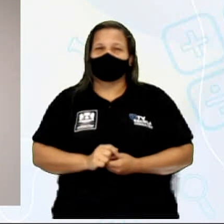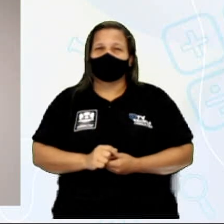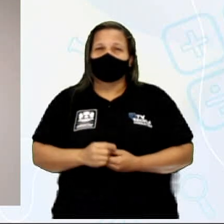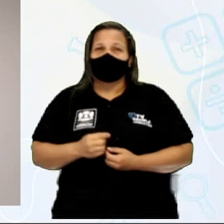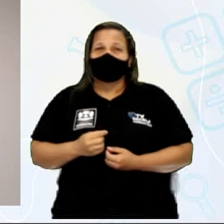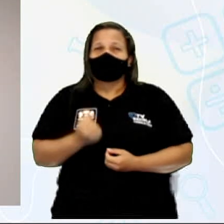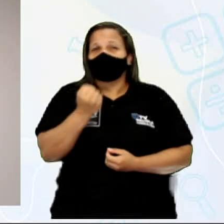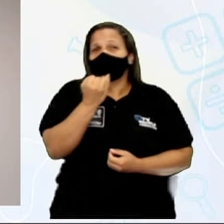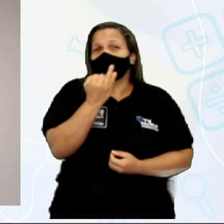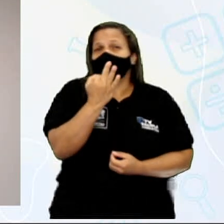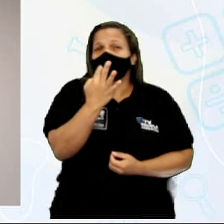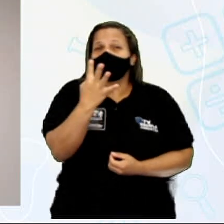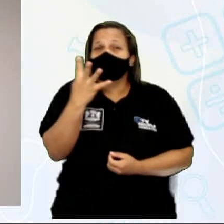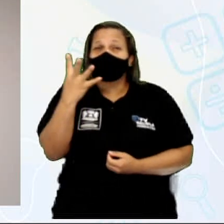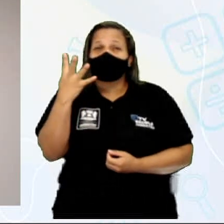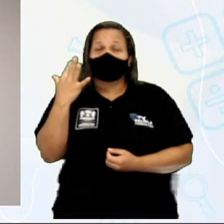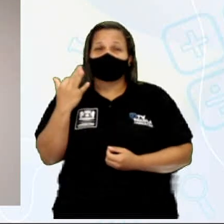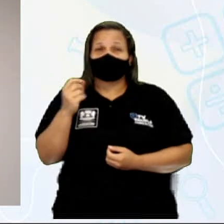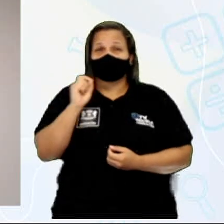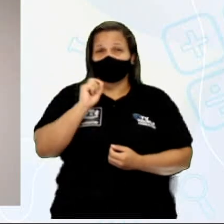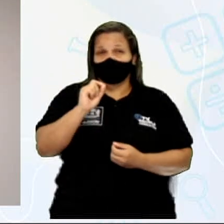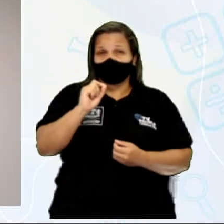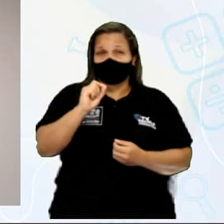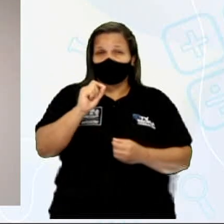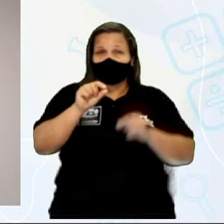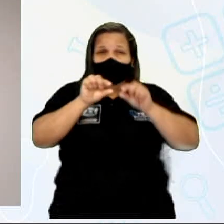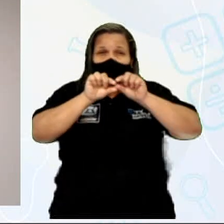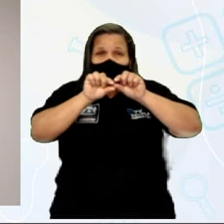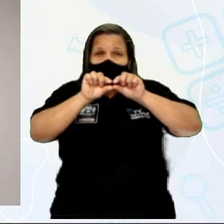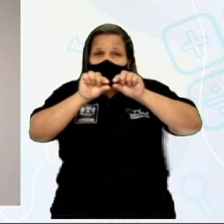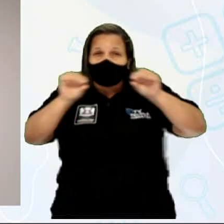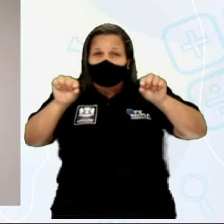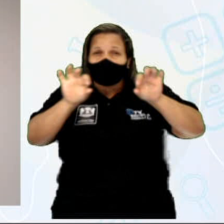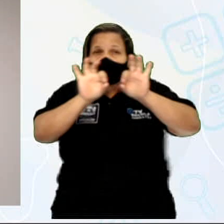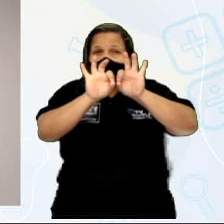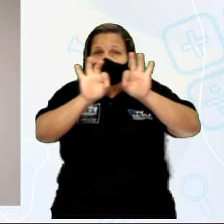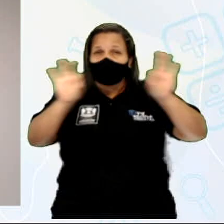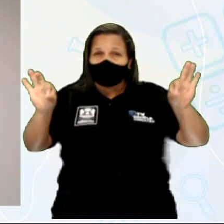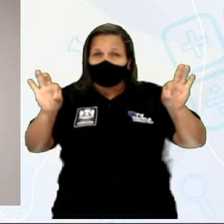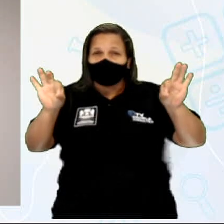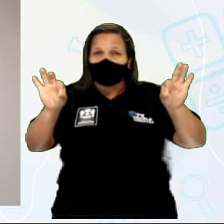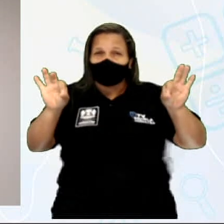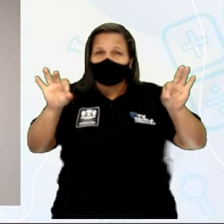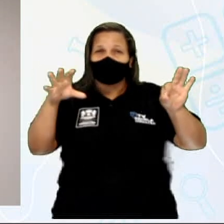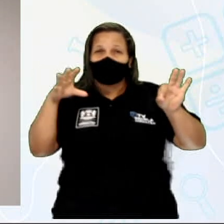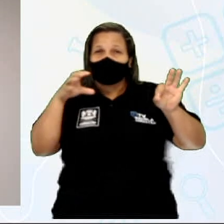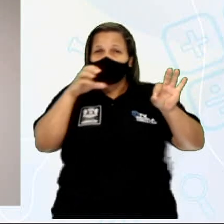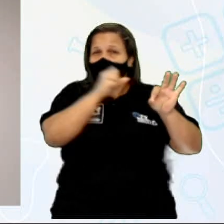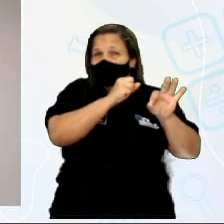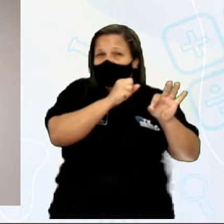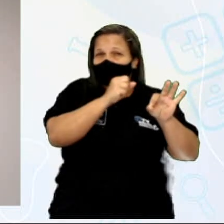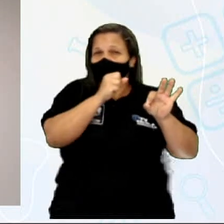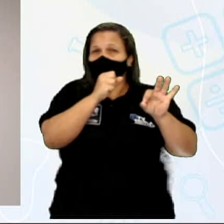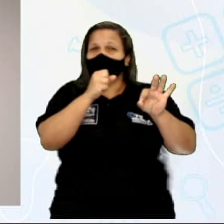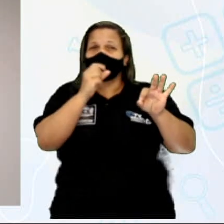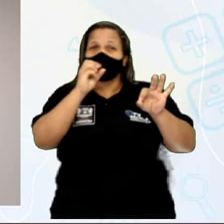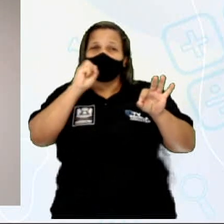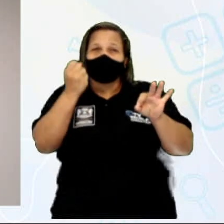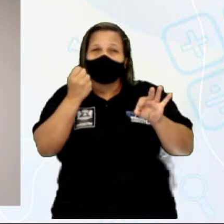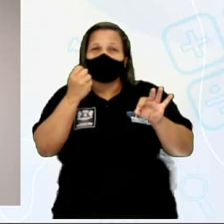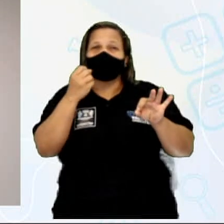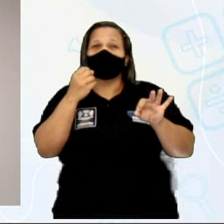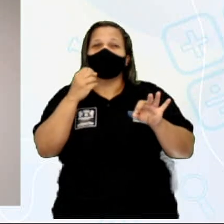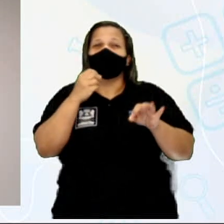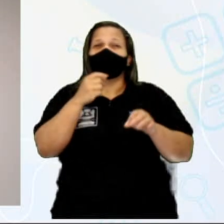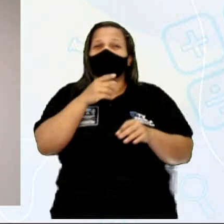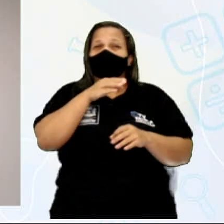elétrica que atravessa um condutor a cada segundo. A intensidade de corrente é representada pela letra I, como